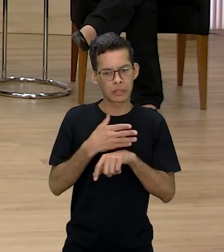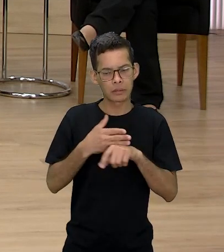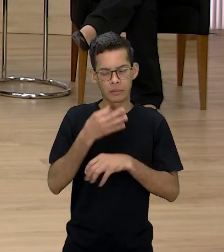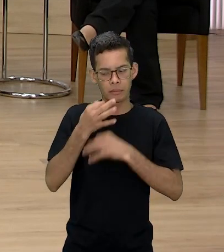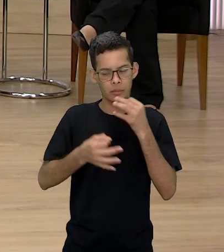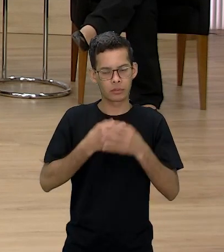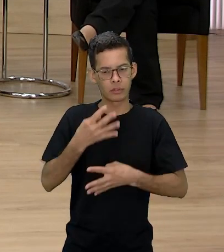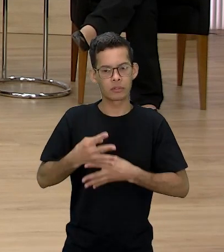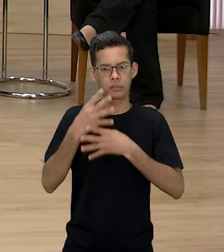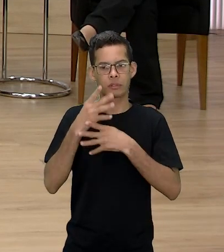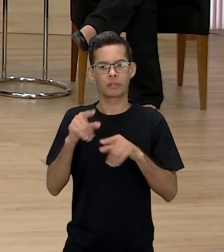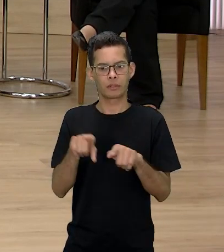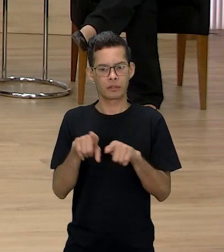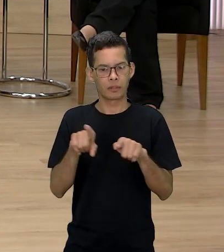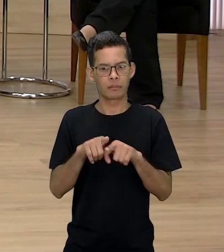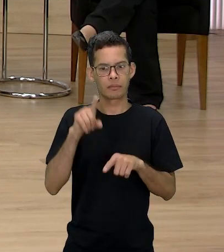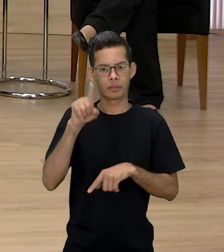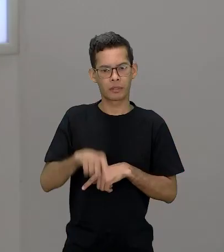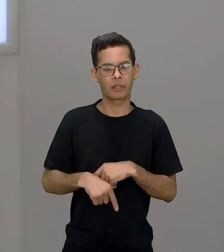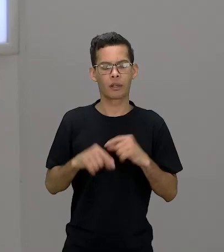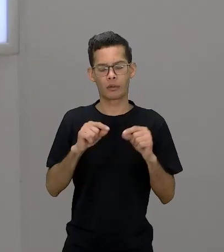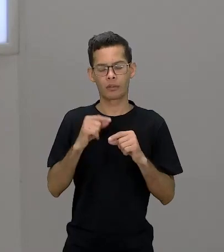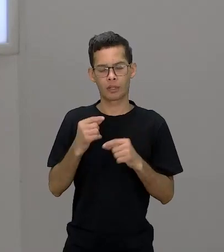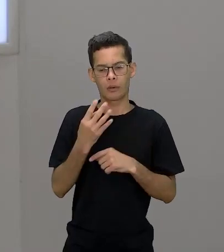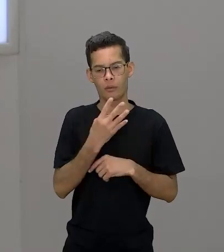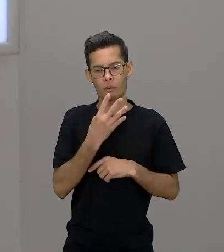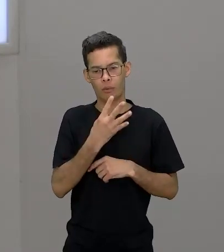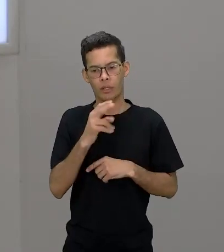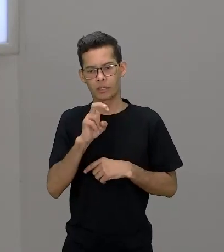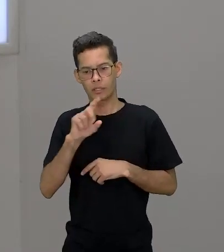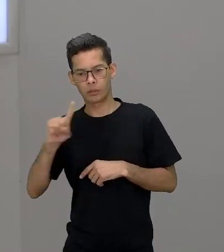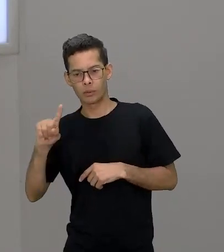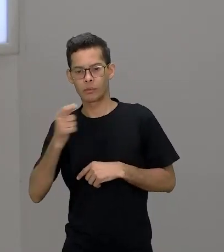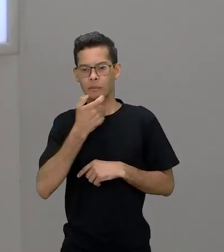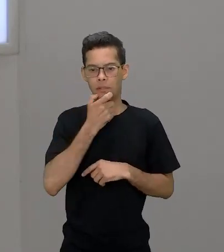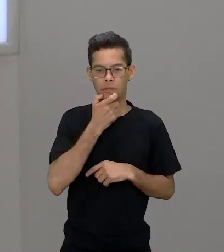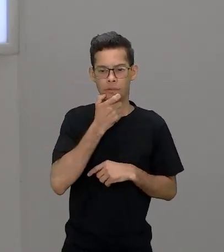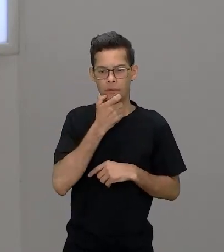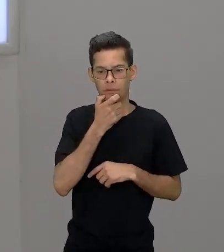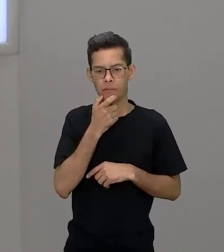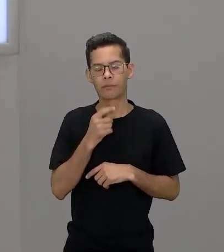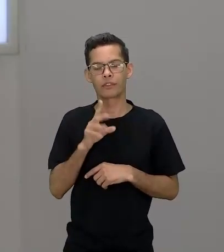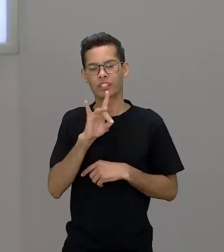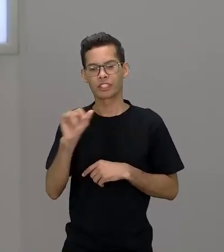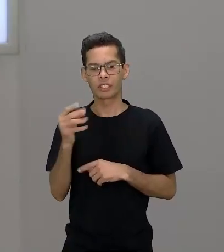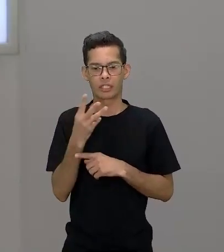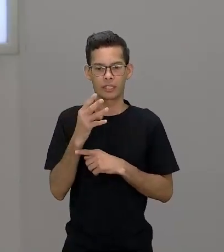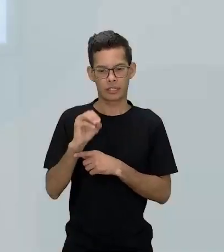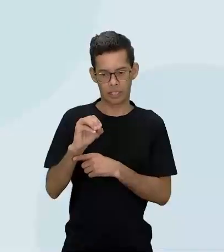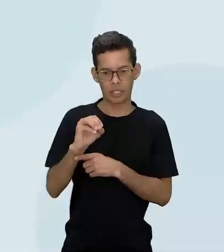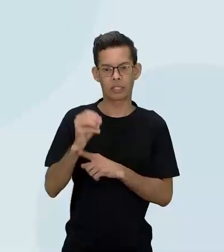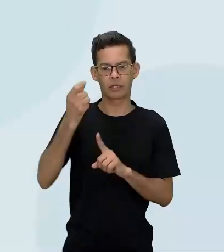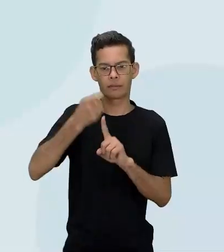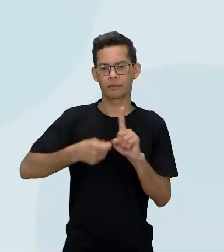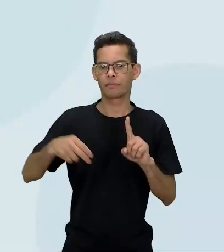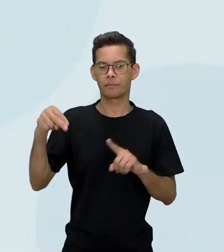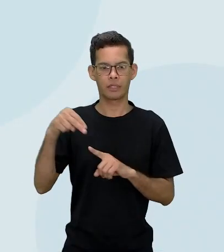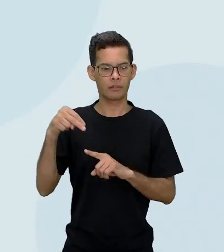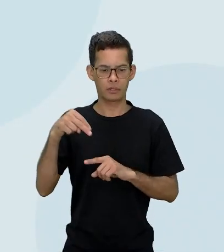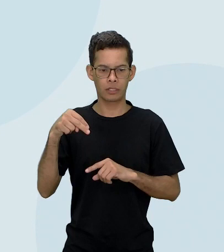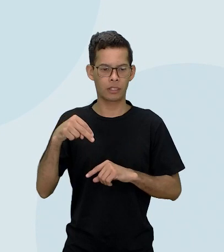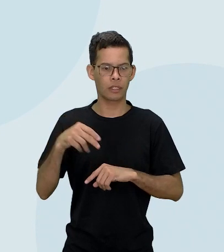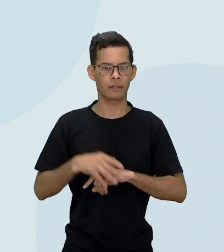chat. Vai ser o Fahrenheit 451, de Ray Bradbury, dia 30 de novembro, no canal de Desenvolvimento